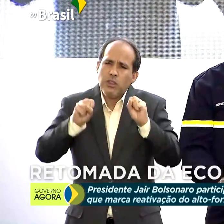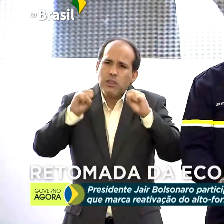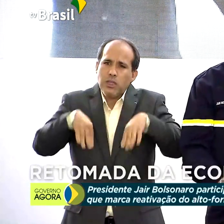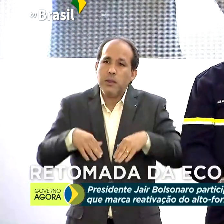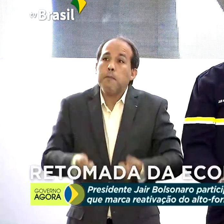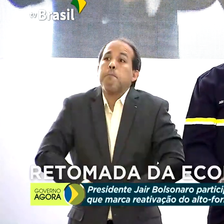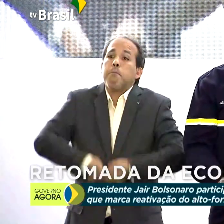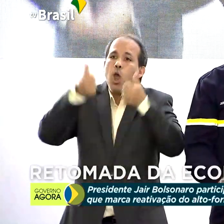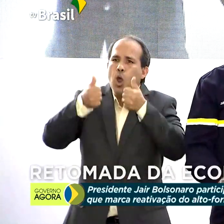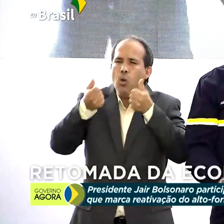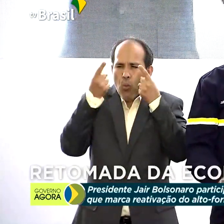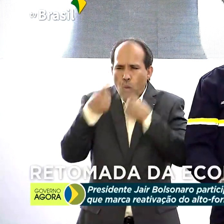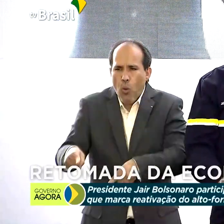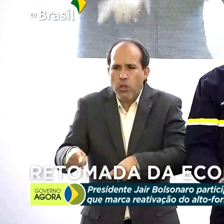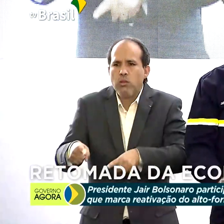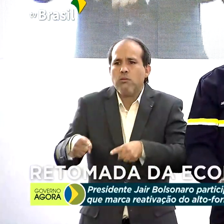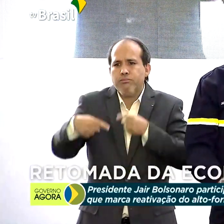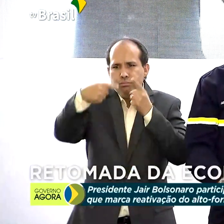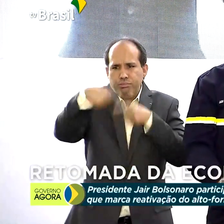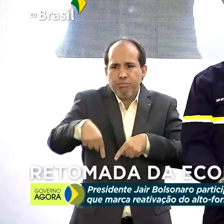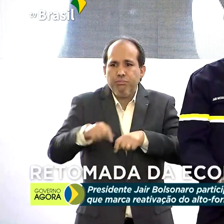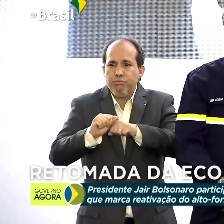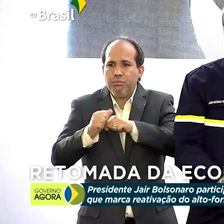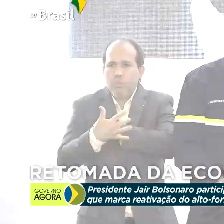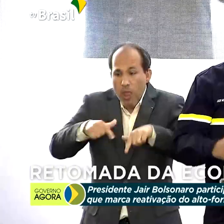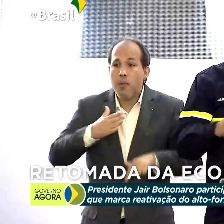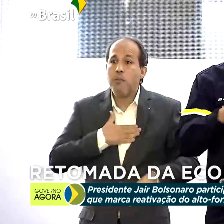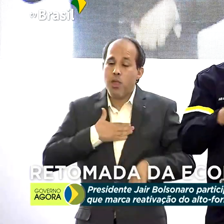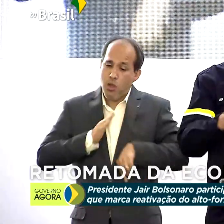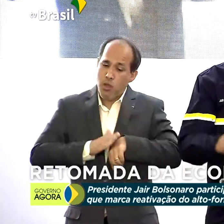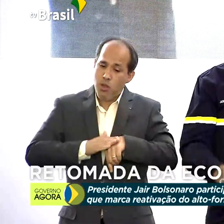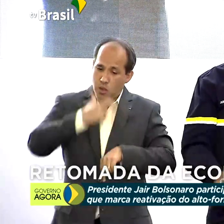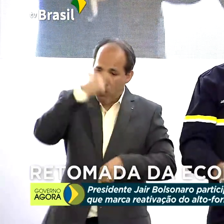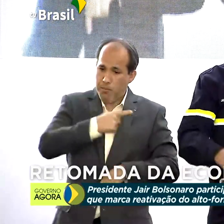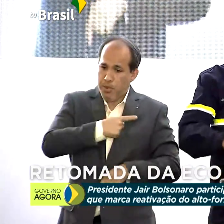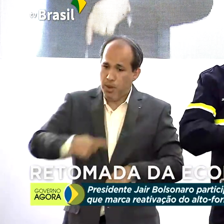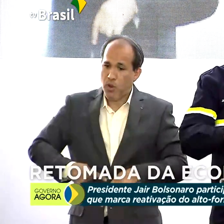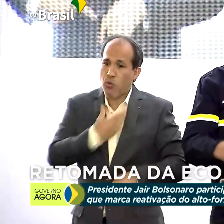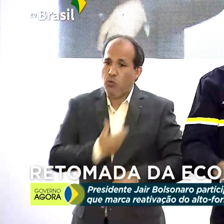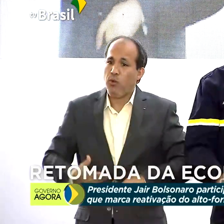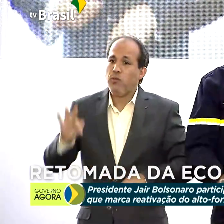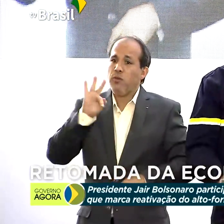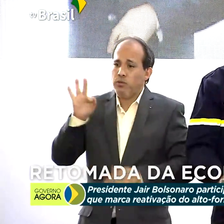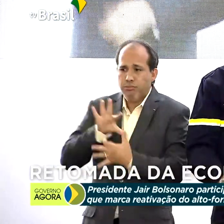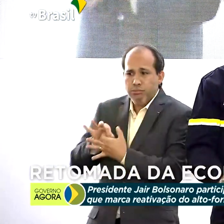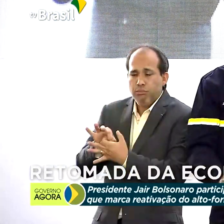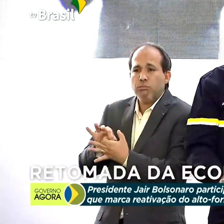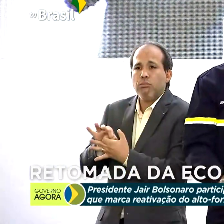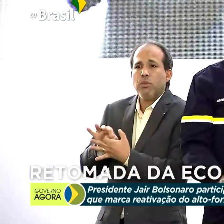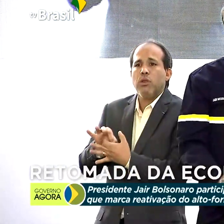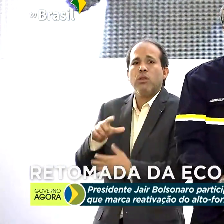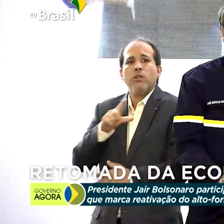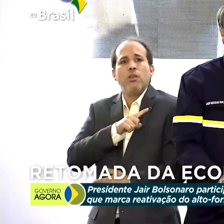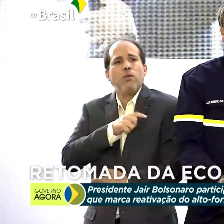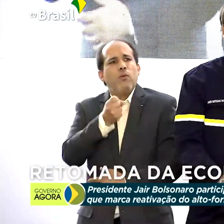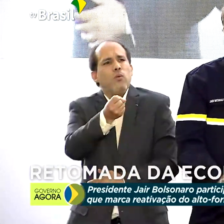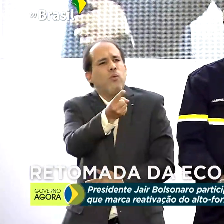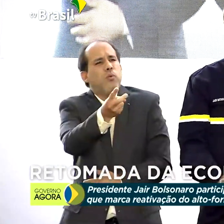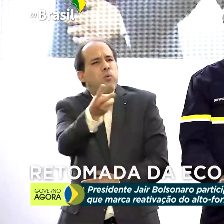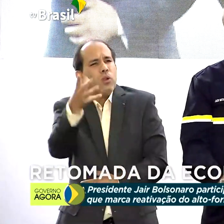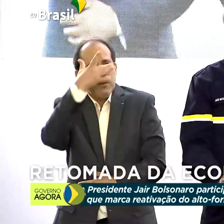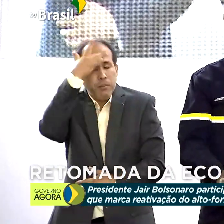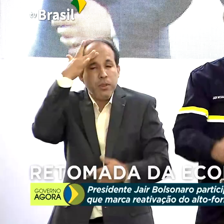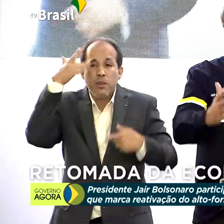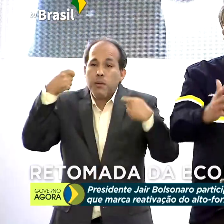enfrentou essa questão com as medidas tomadas, atendendo aí ao maior número de pessoas que necessitavam.